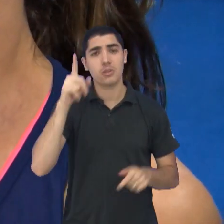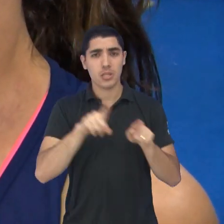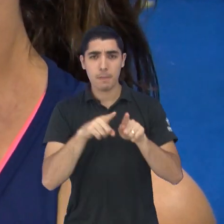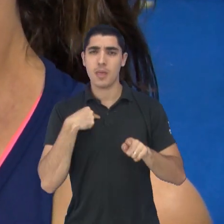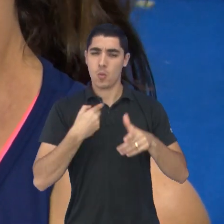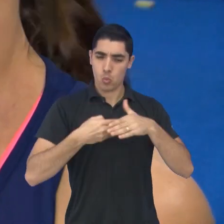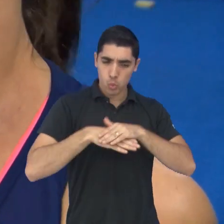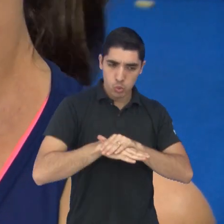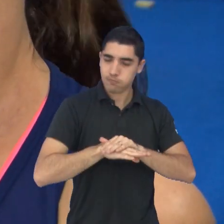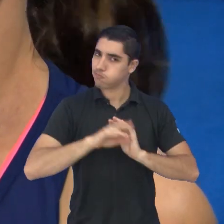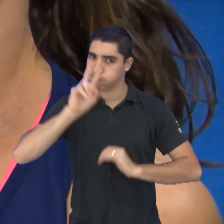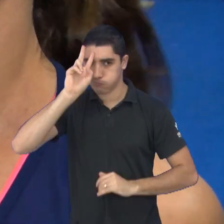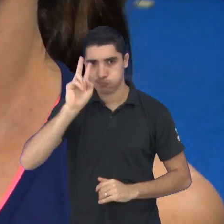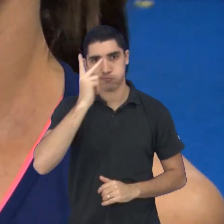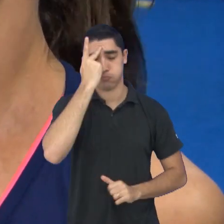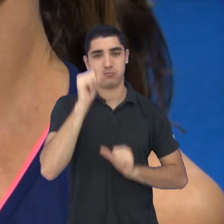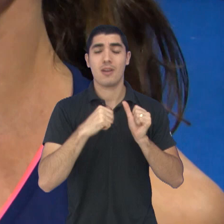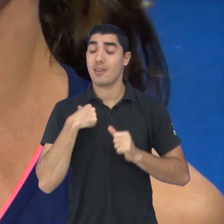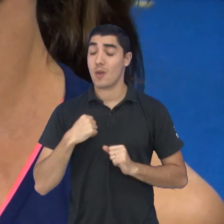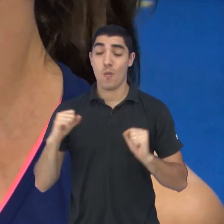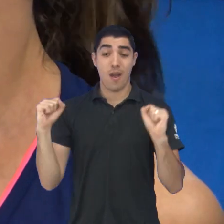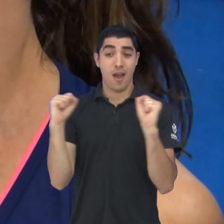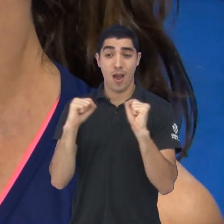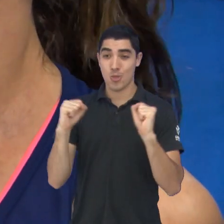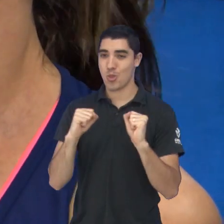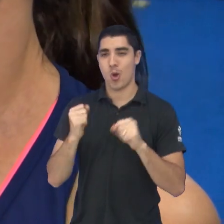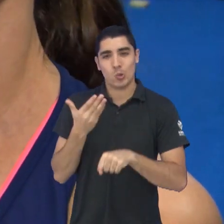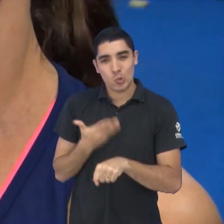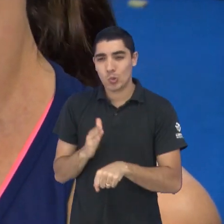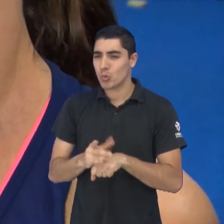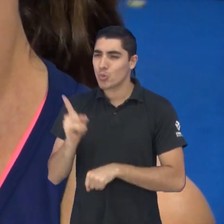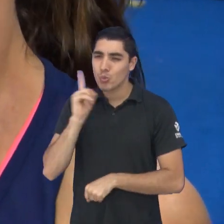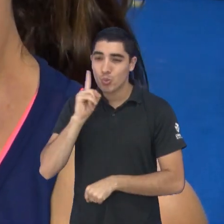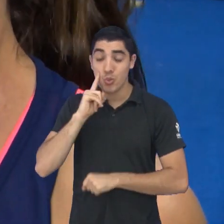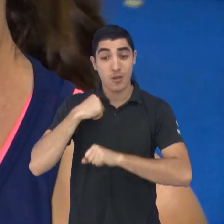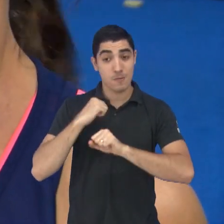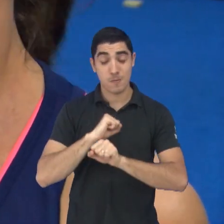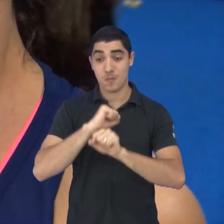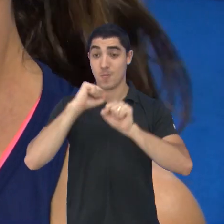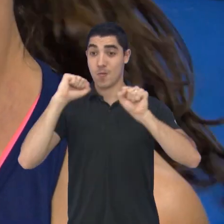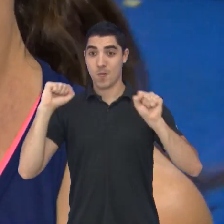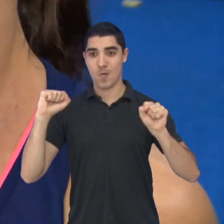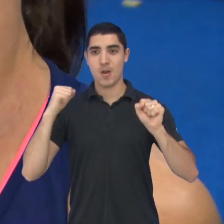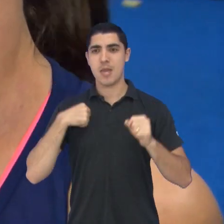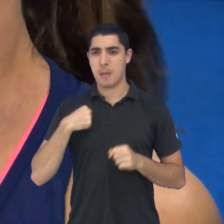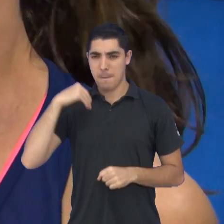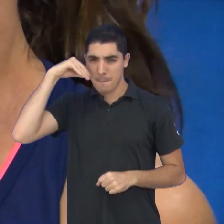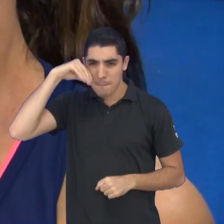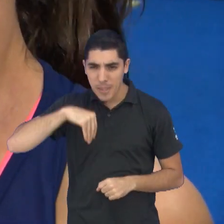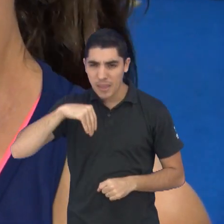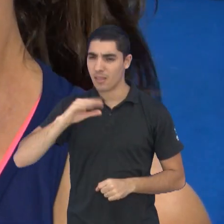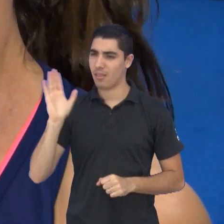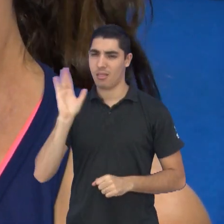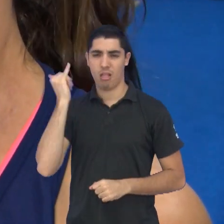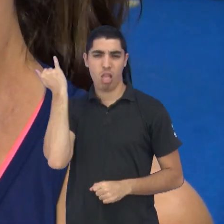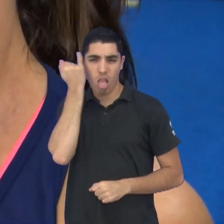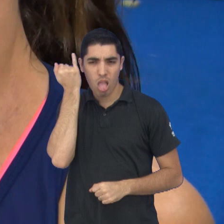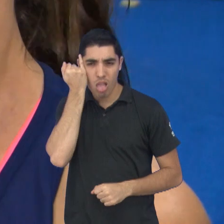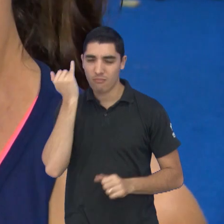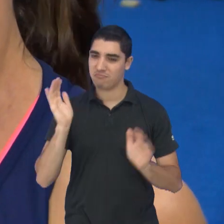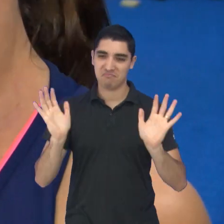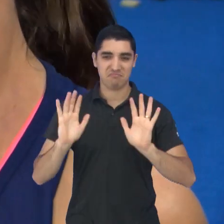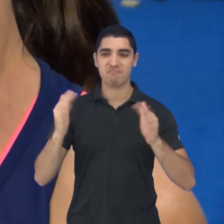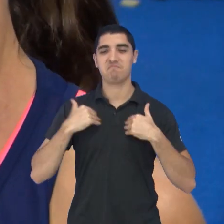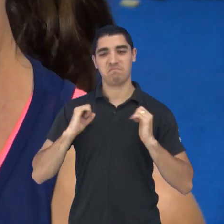e eu adoro treinar. Todos os dias eu acordo disposta, eu não tenho preguiça. Então, eu acho assim, quando